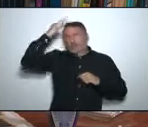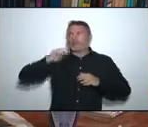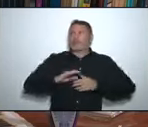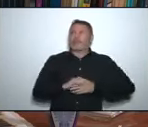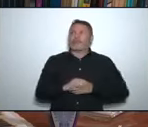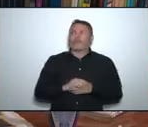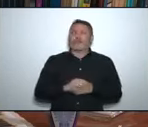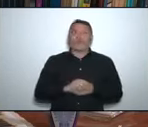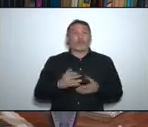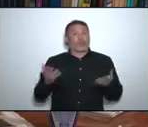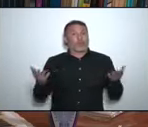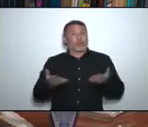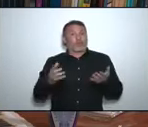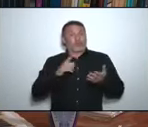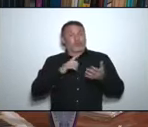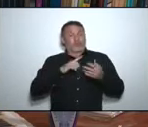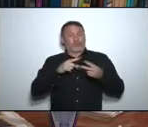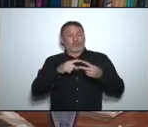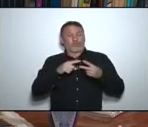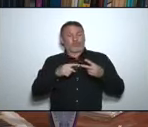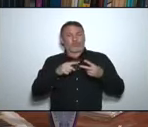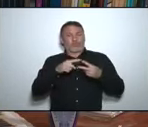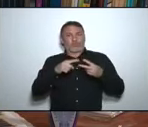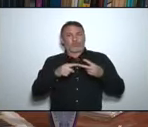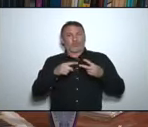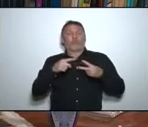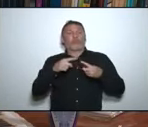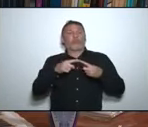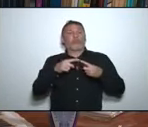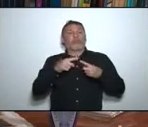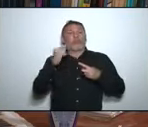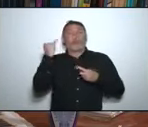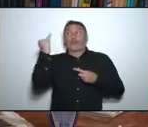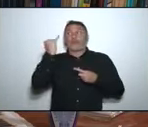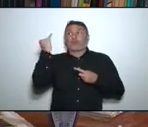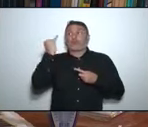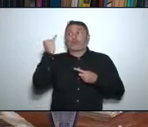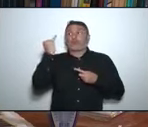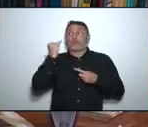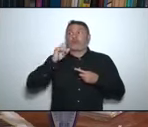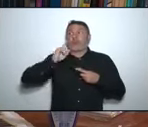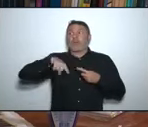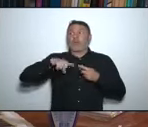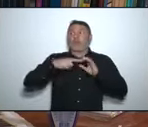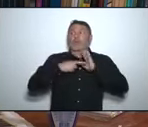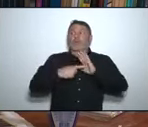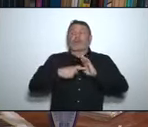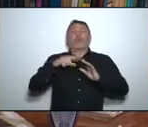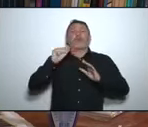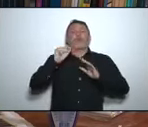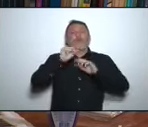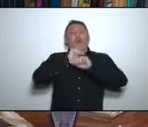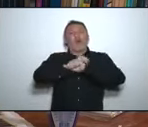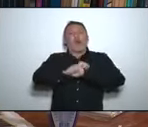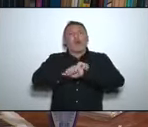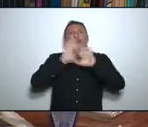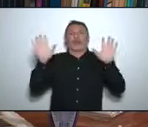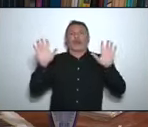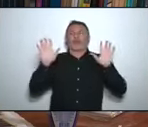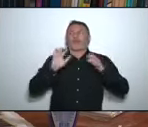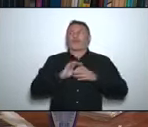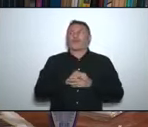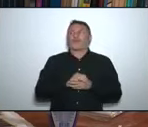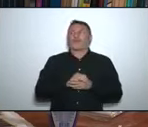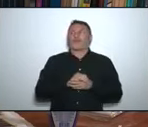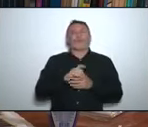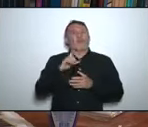assuntos, o primeiro assunto, que eu julgo ser muito importante, é o assunto da transparência. Nós estamos trabalhando nesses